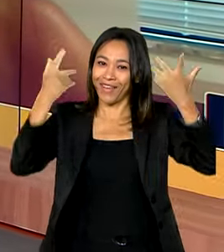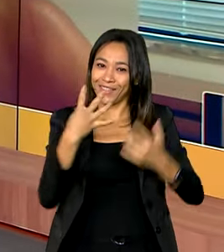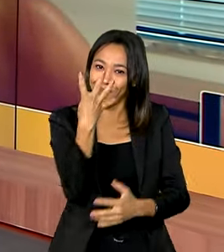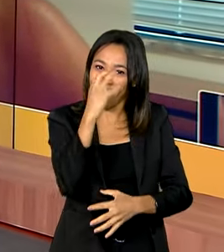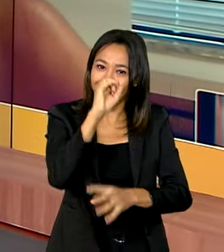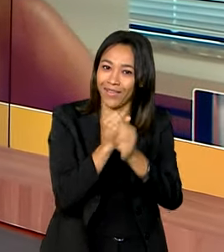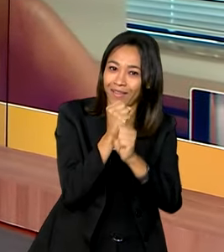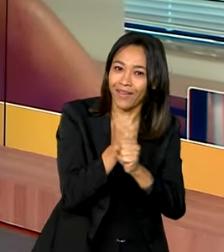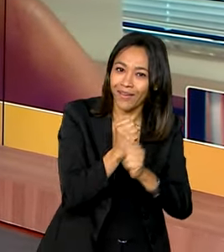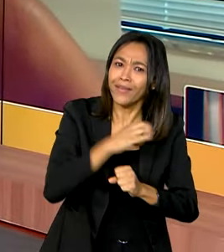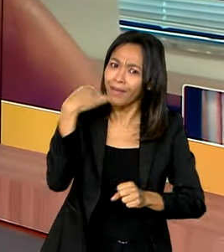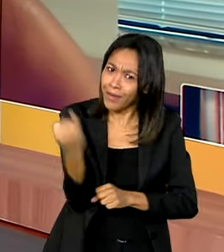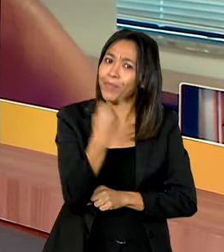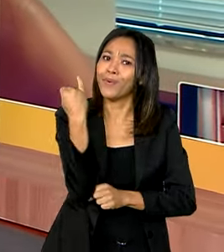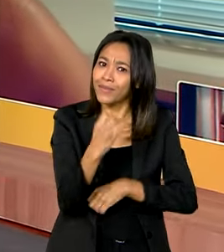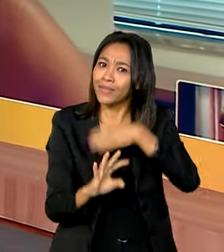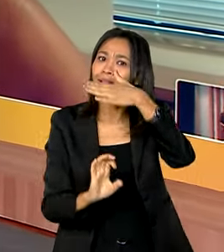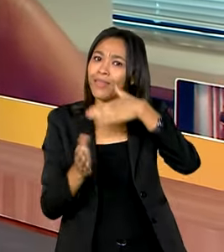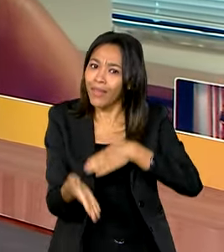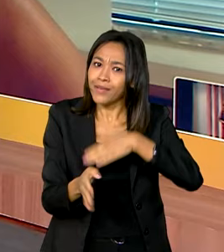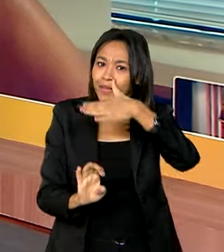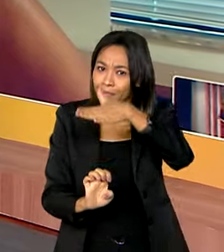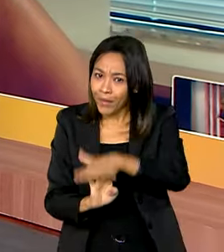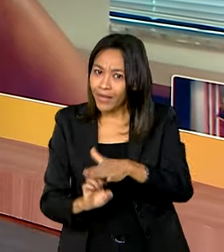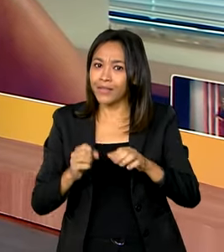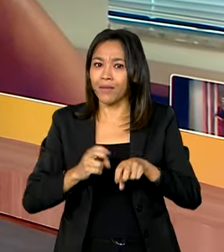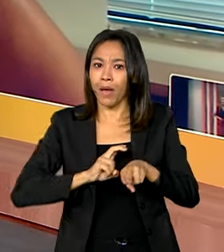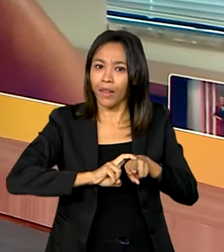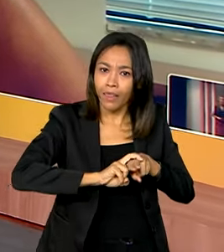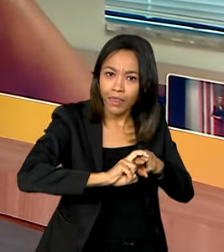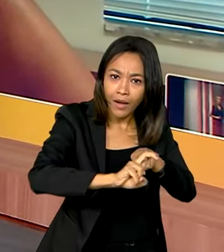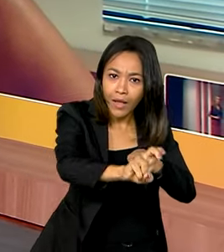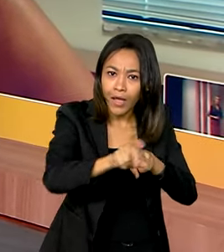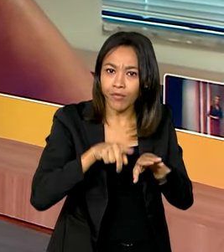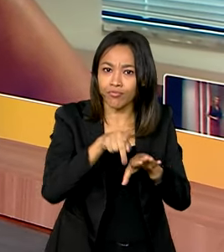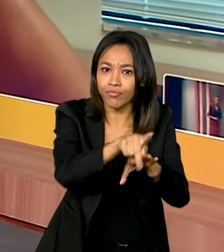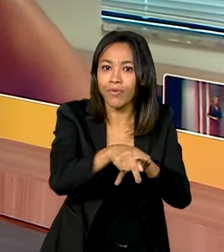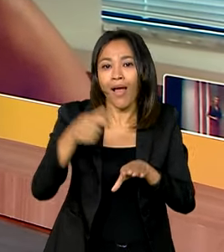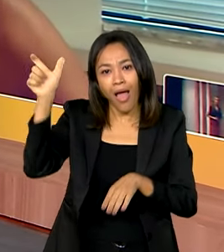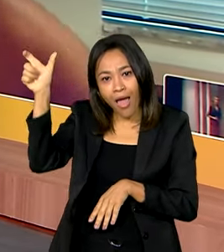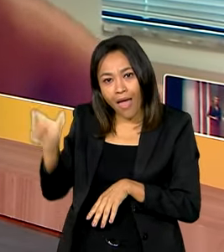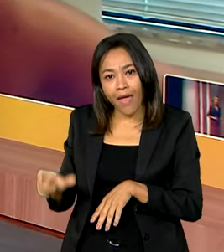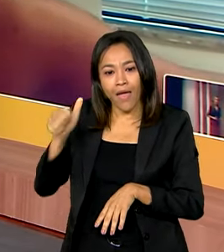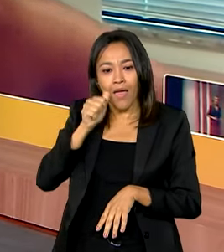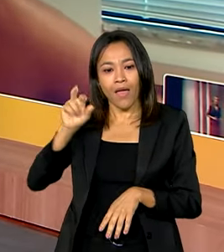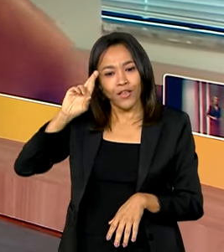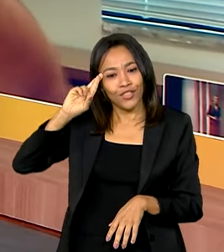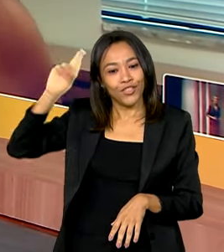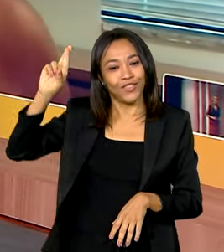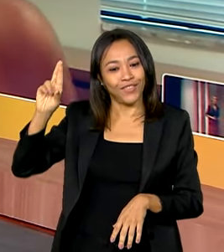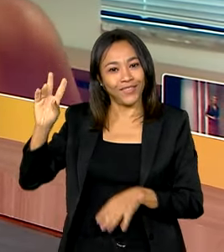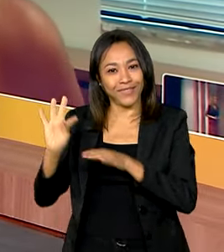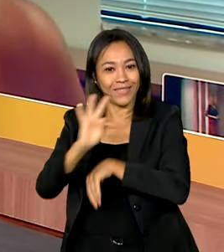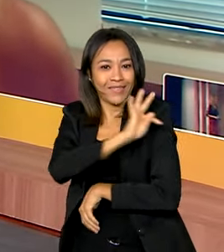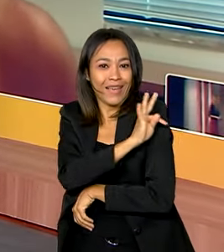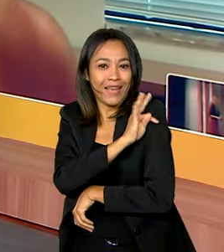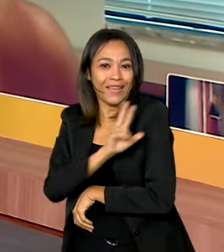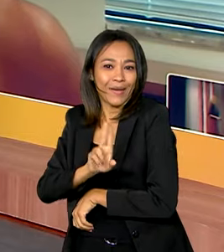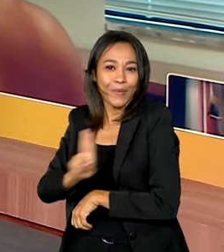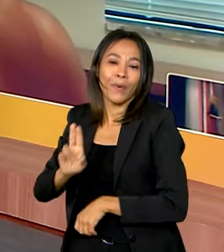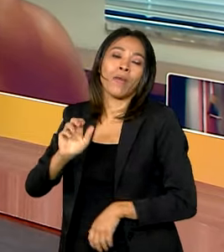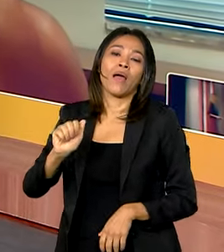importância da CBTU para o transporte de trens no país é a diretora técnica da Companhia, Adriana Lins. Bom dia,